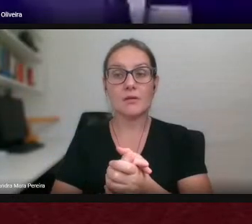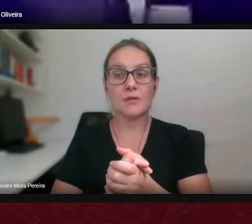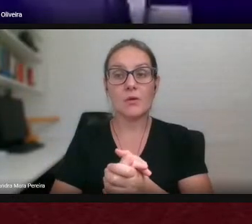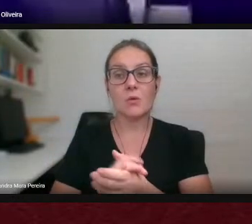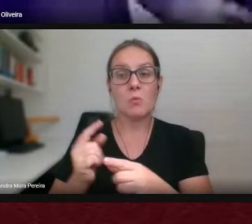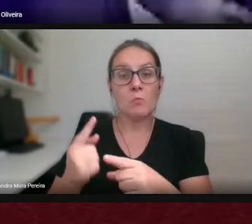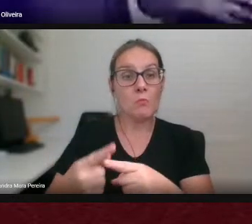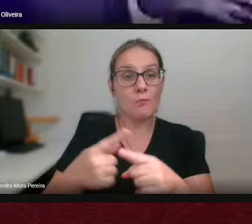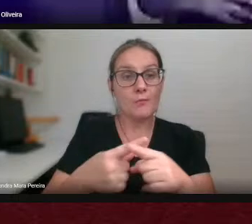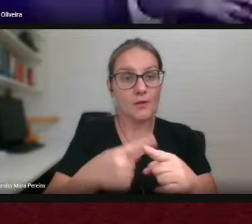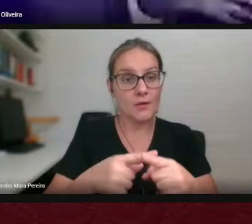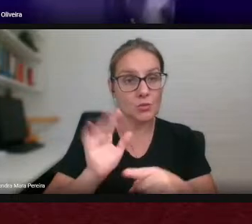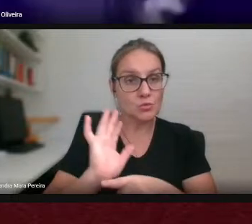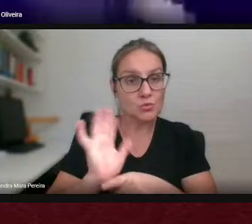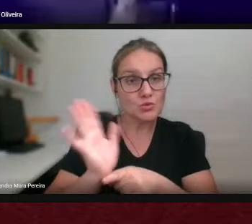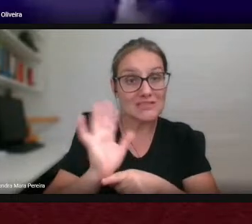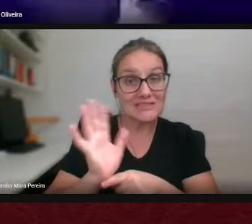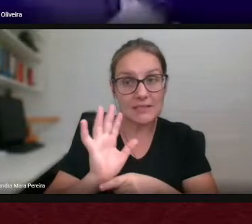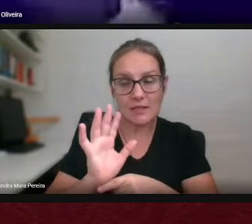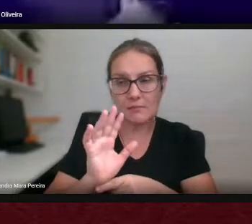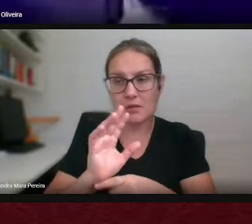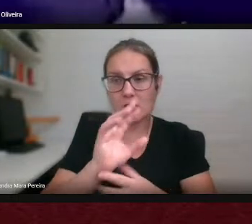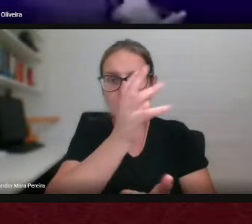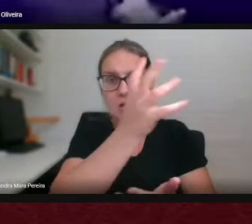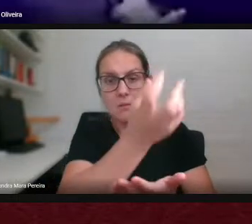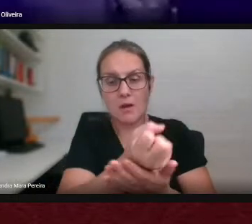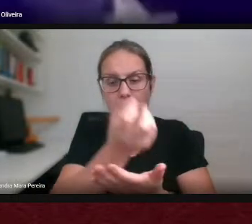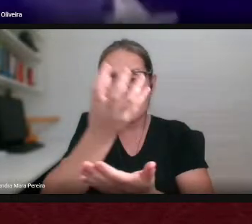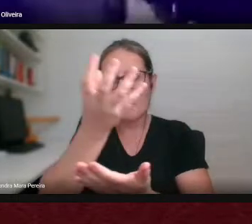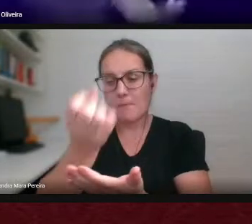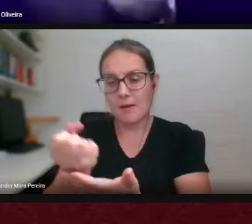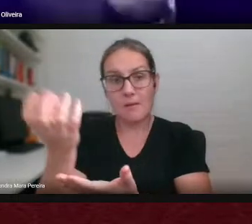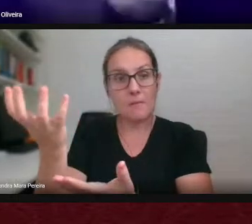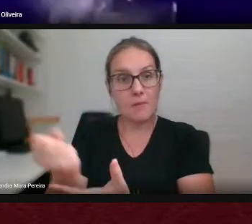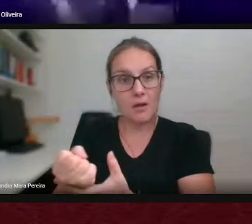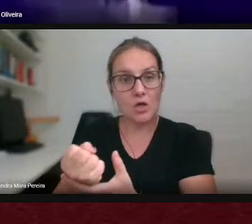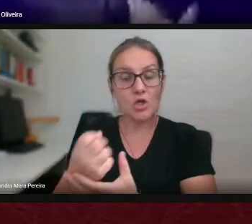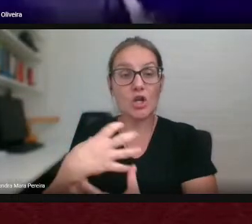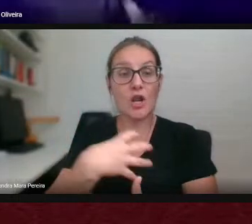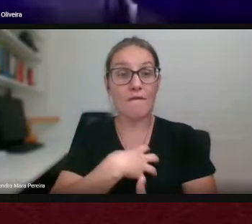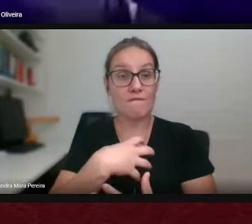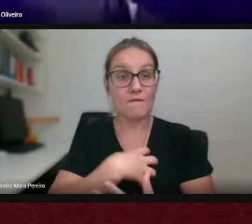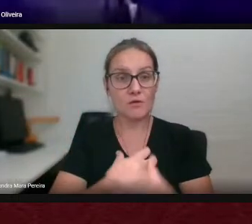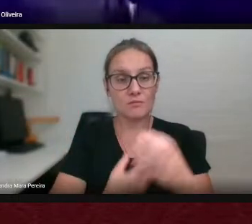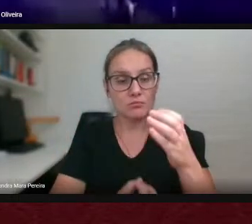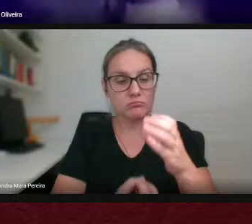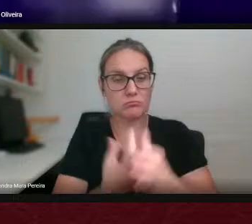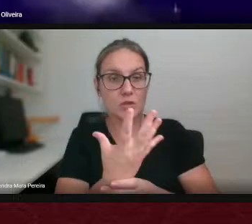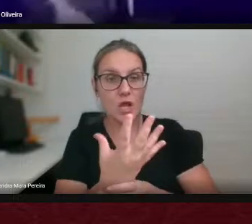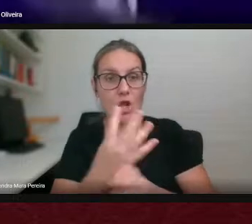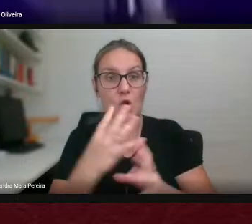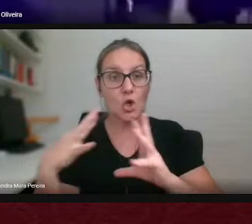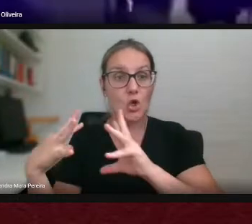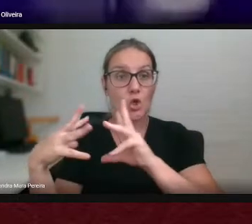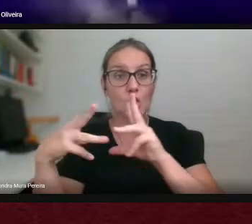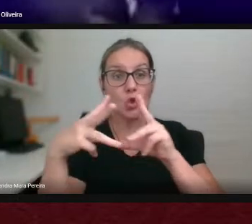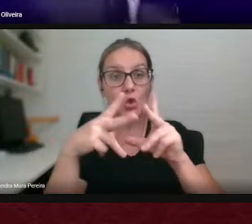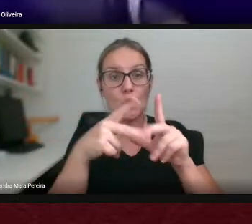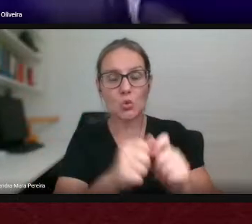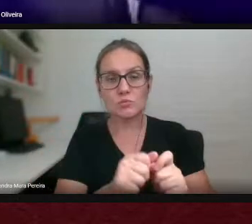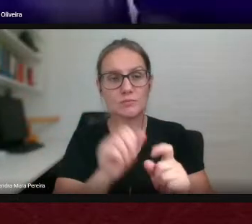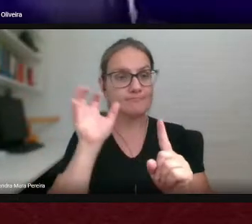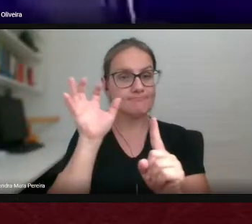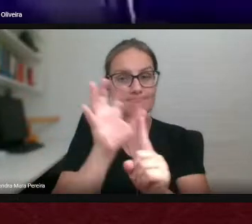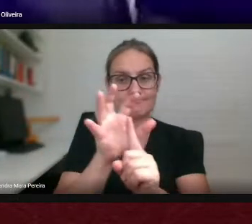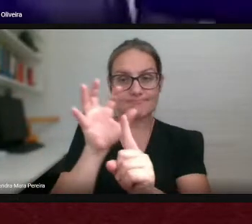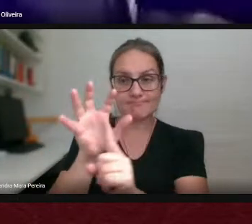o cinema ele catalisa no seu na sua maneira de operar todas as influências